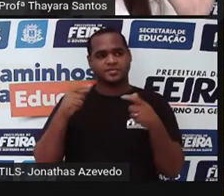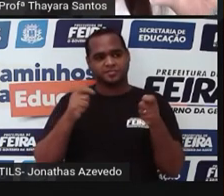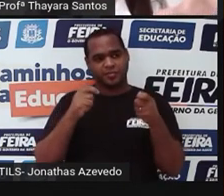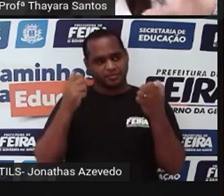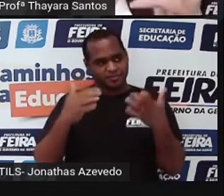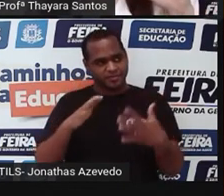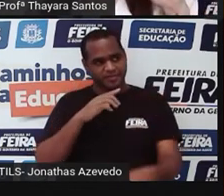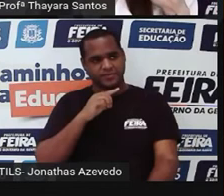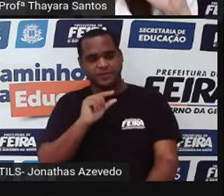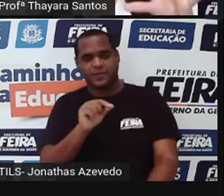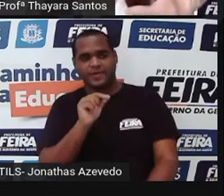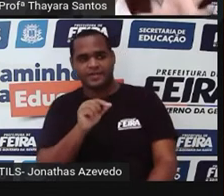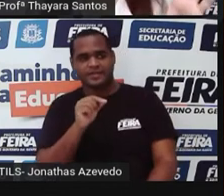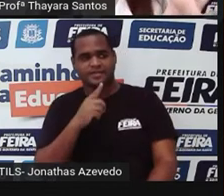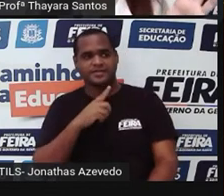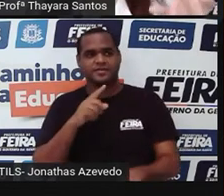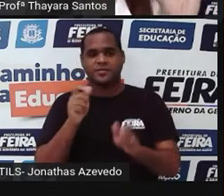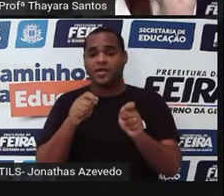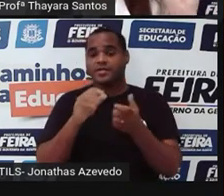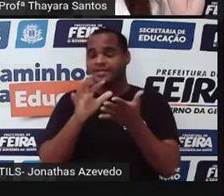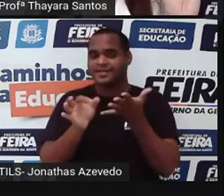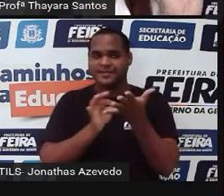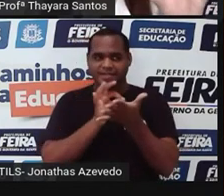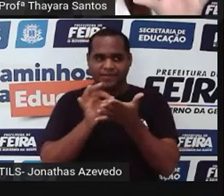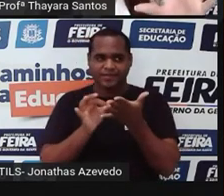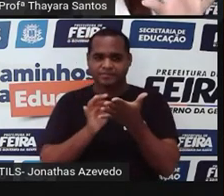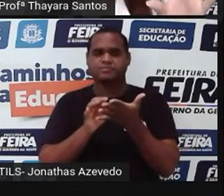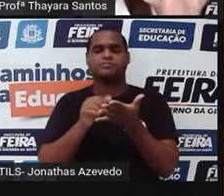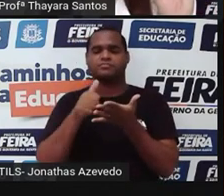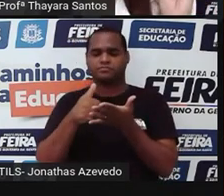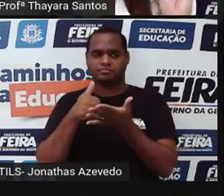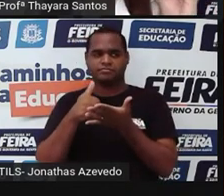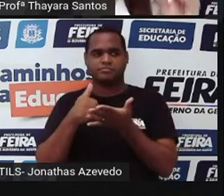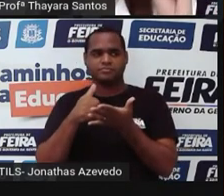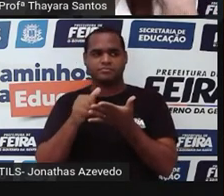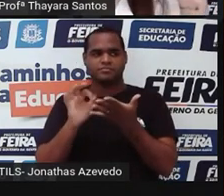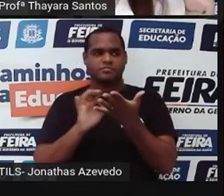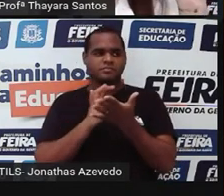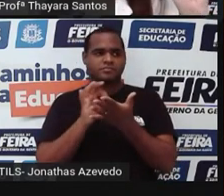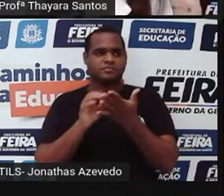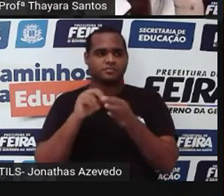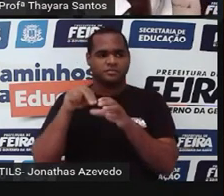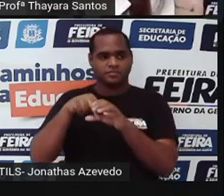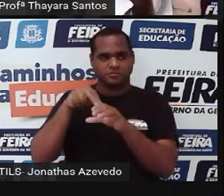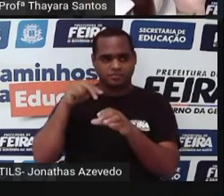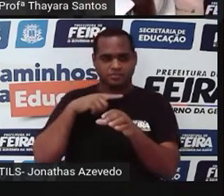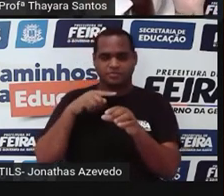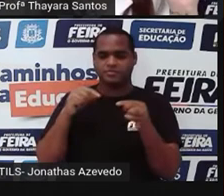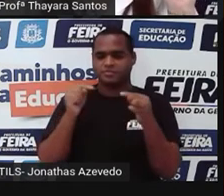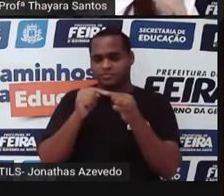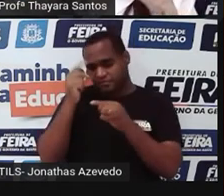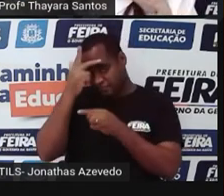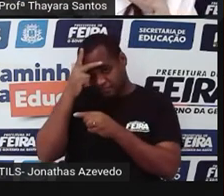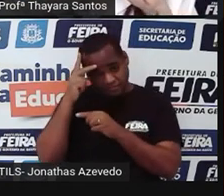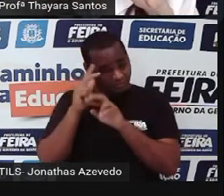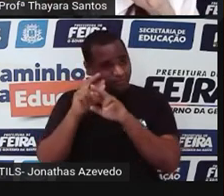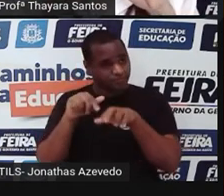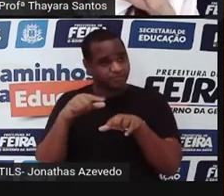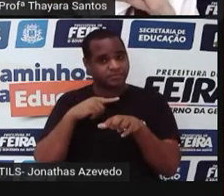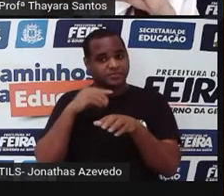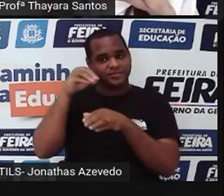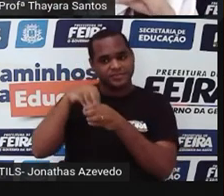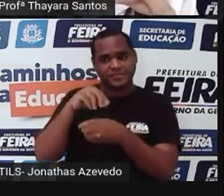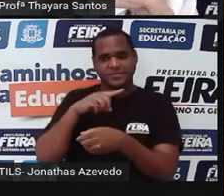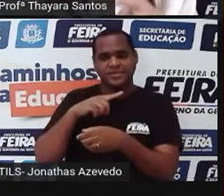pegar uma célula reprodutiva, eu posso pegar o núcleo da célula de uma pessoa e introduzir